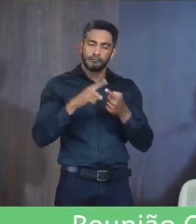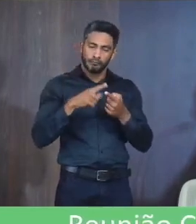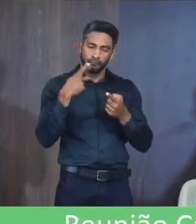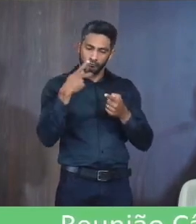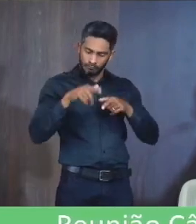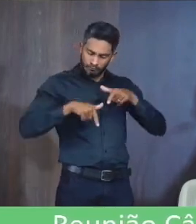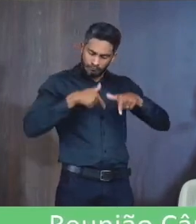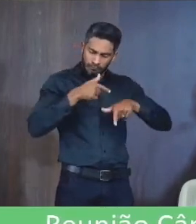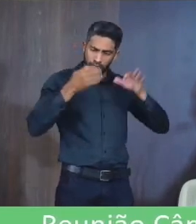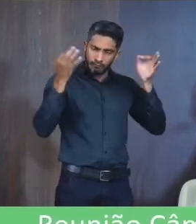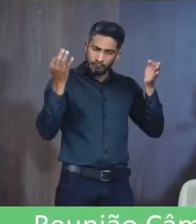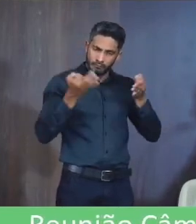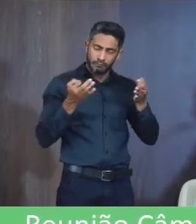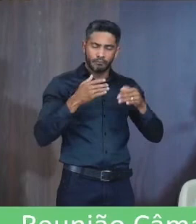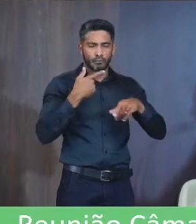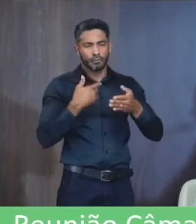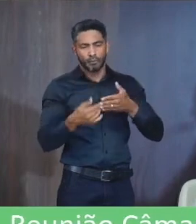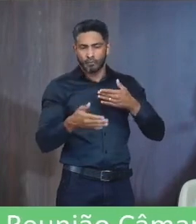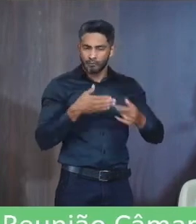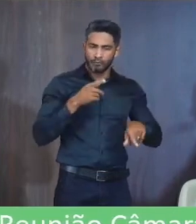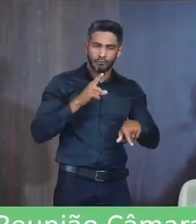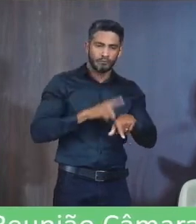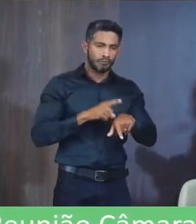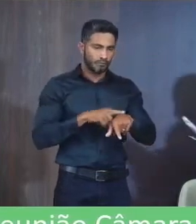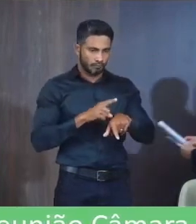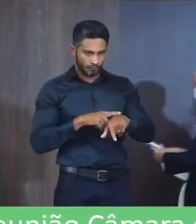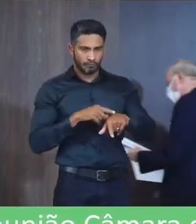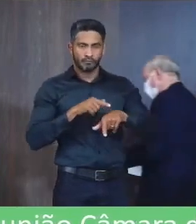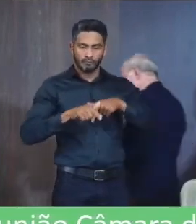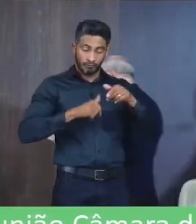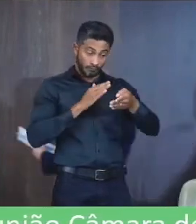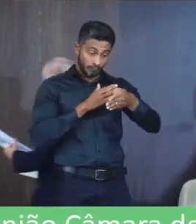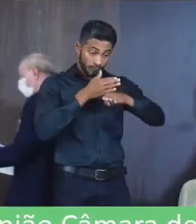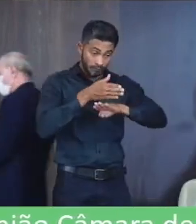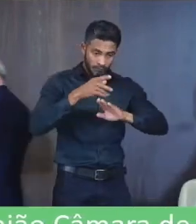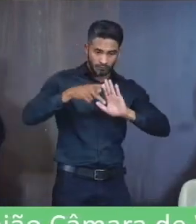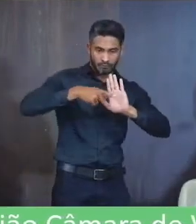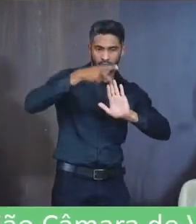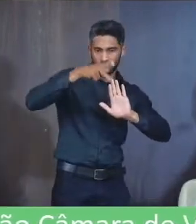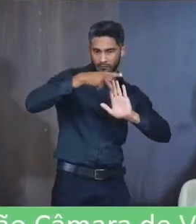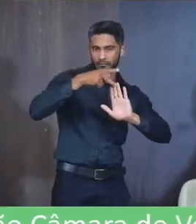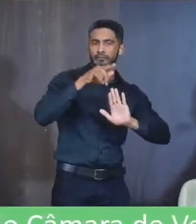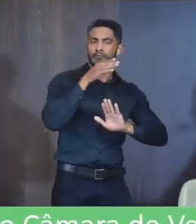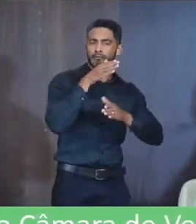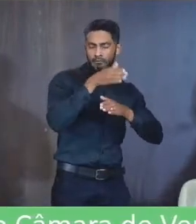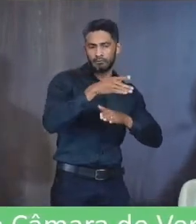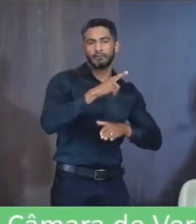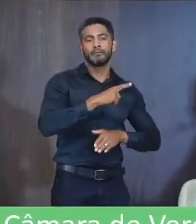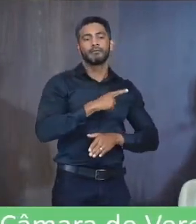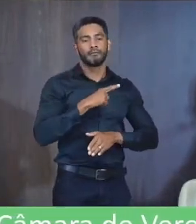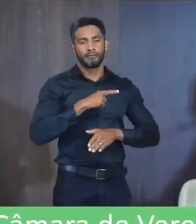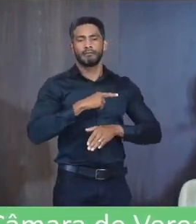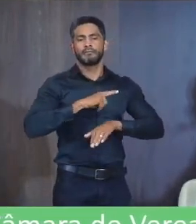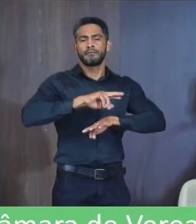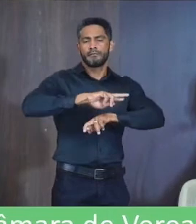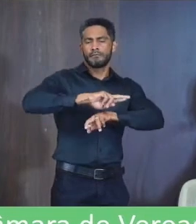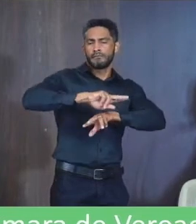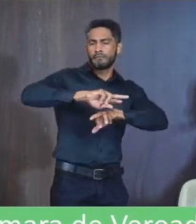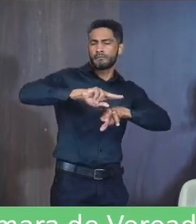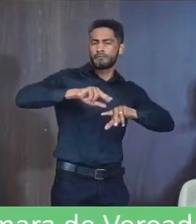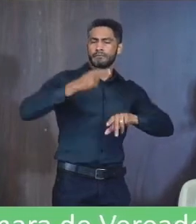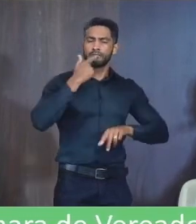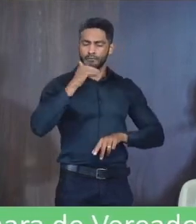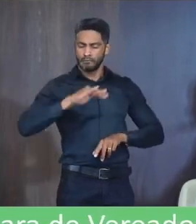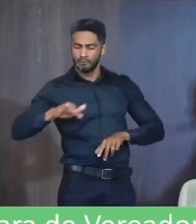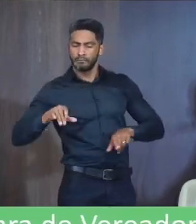essência A qualquer hora do dia Que De funcionamento Que chegar no projeto Dom Mauro Que tem atividades Desenvolvidas lá Com